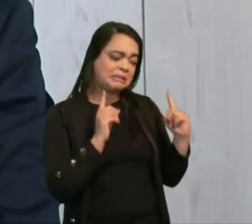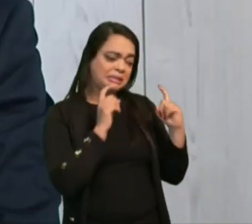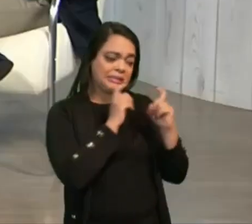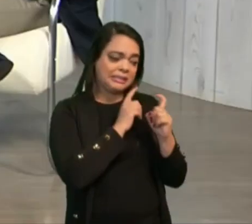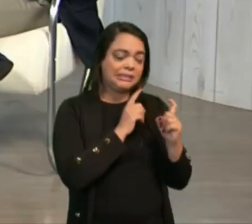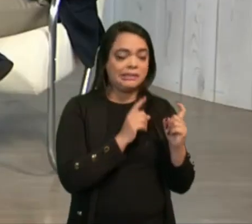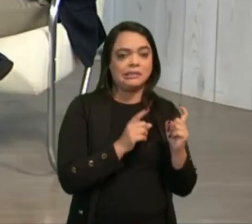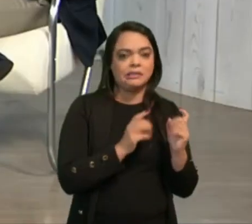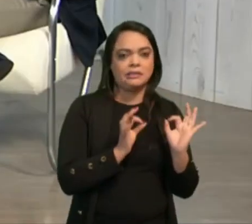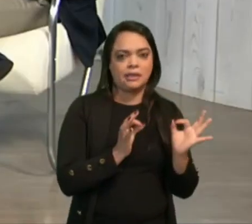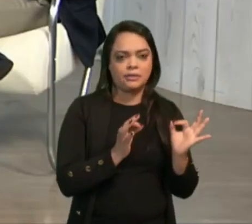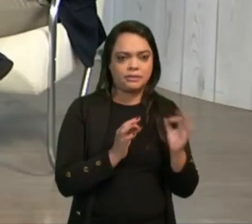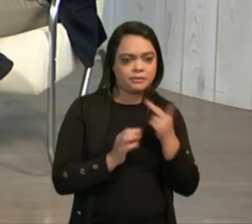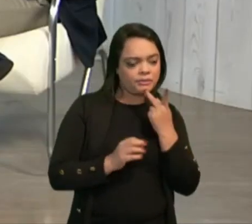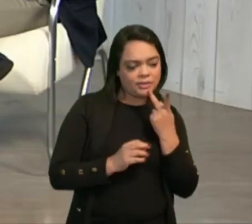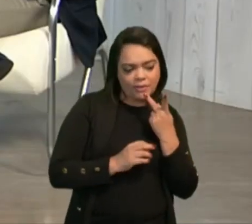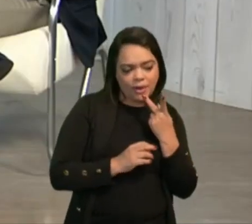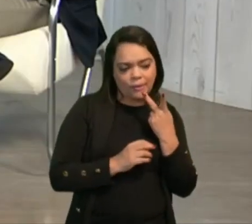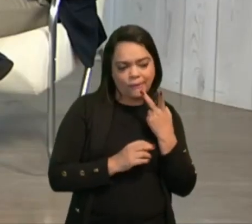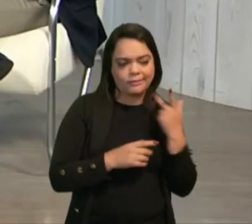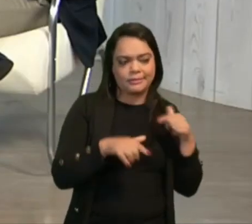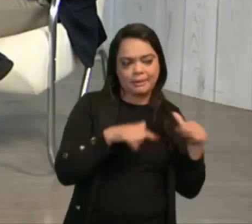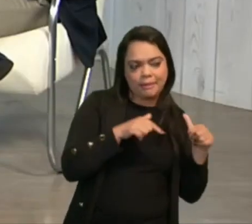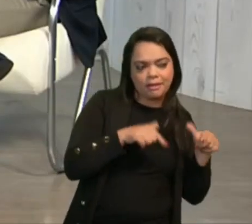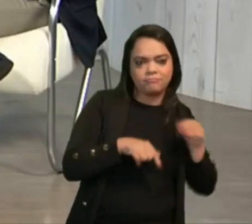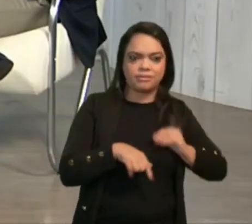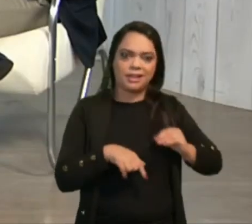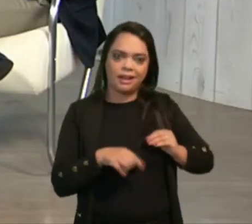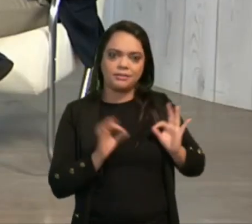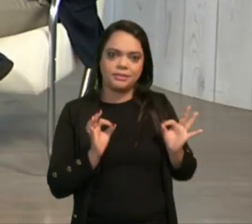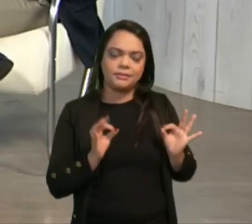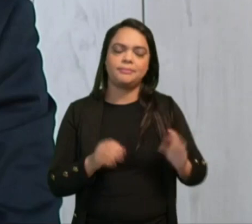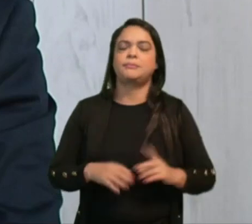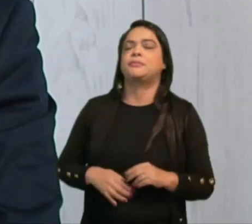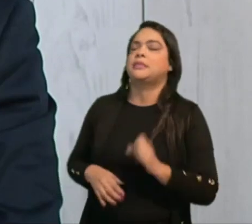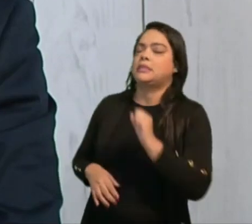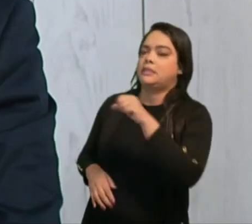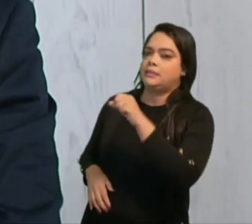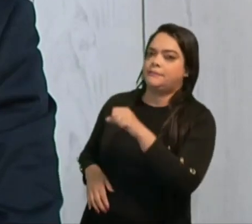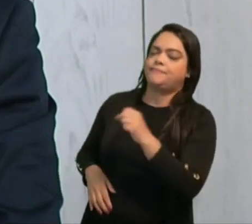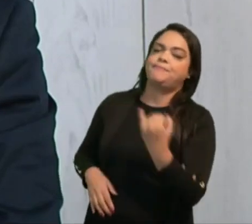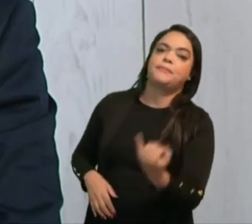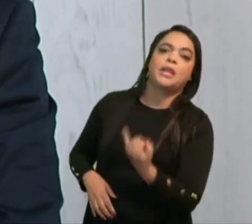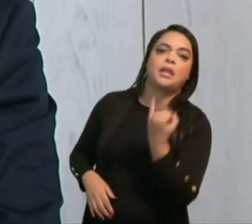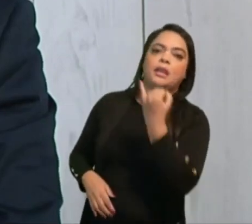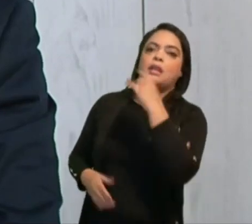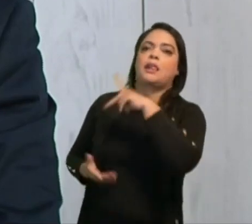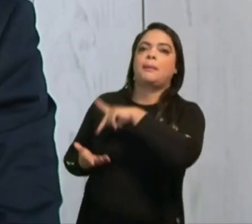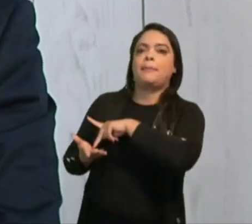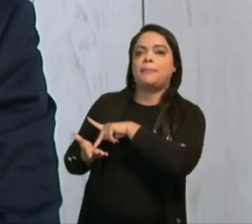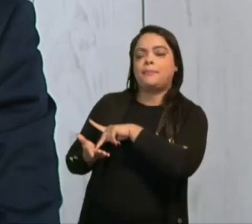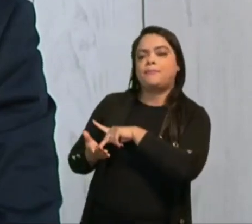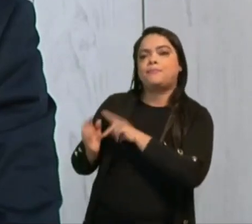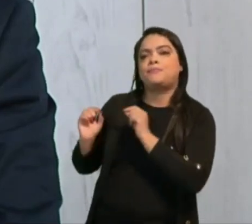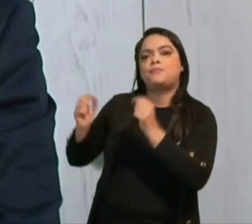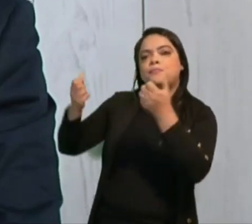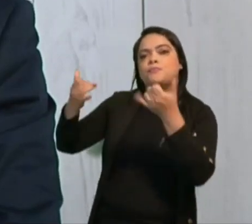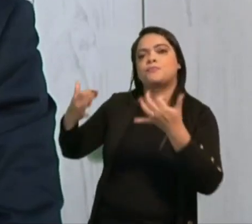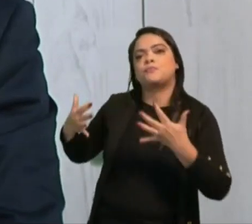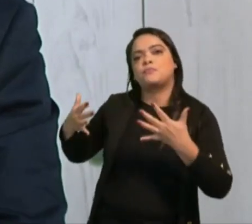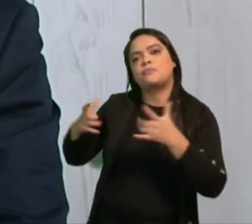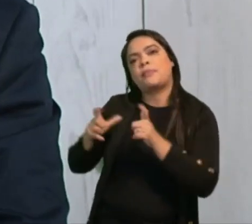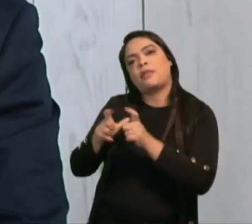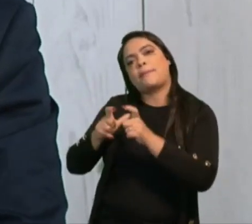social, como você falou, né? O emprego, a renda. Exato. É muito importante destacar que a